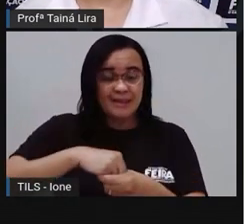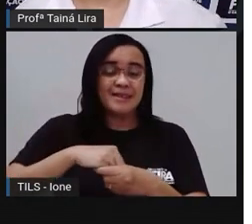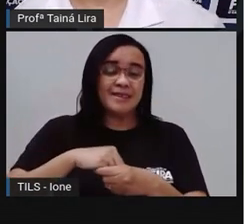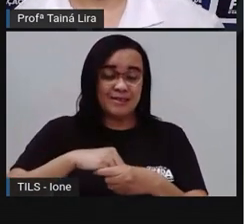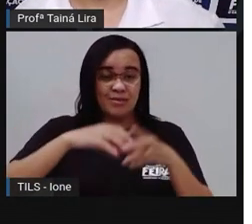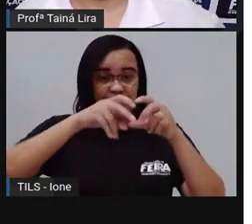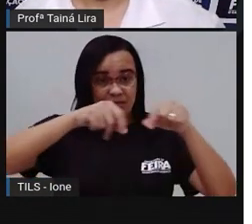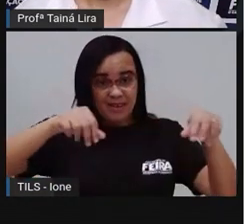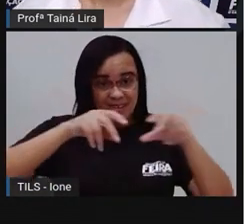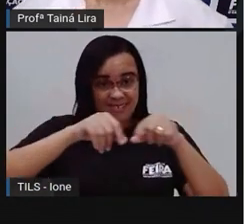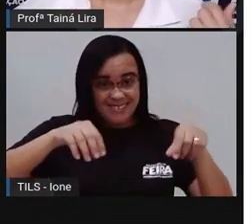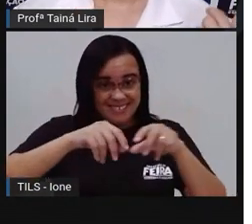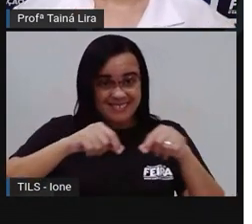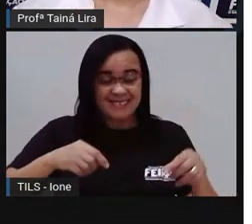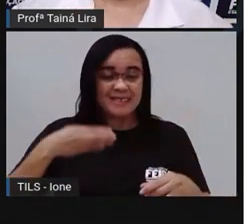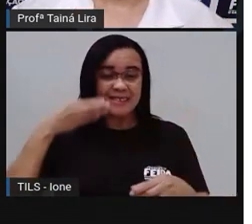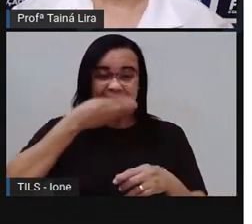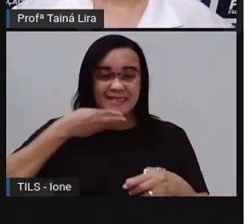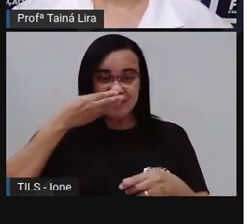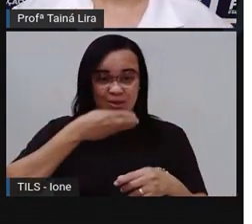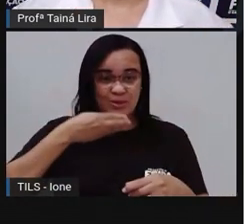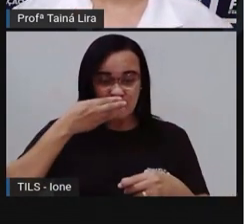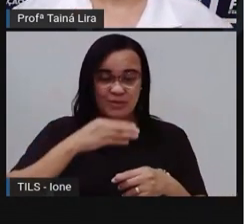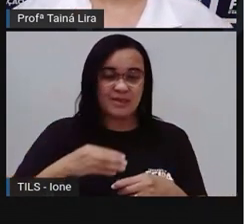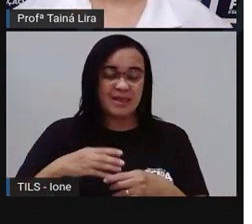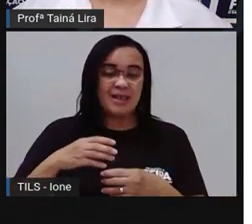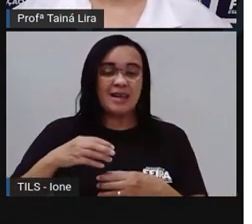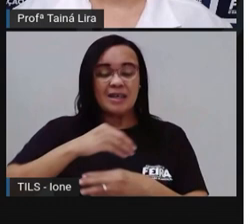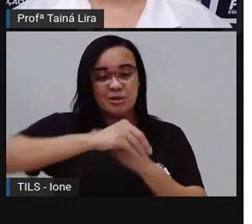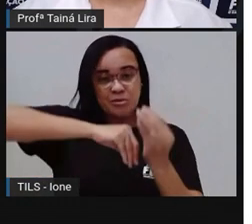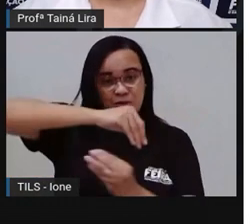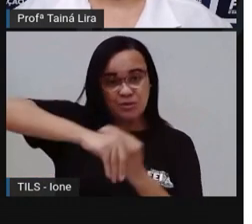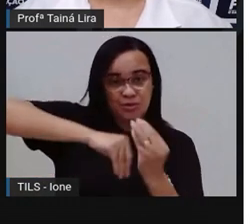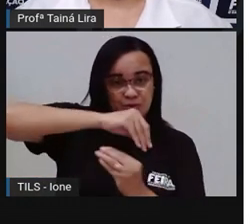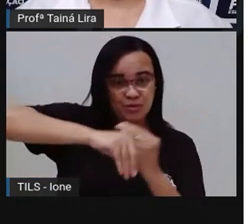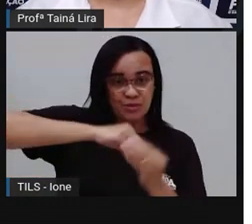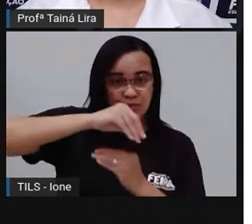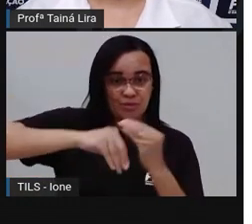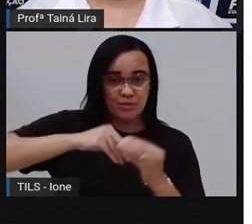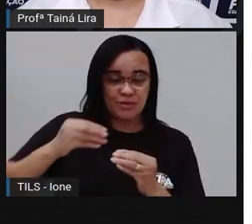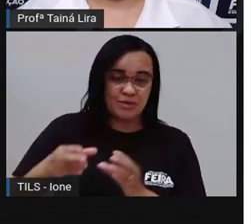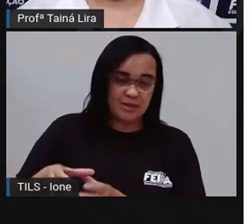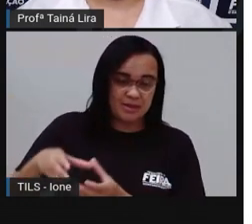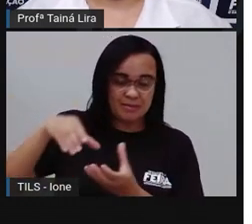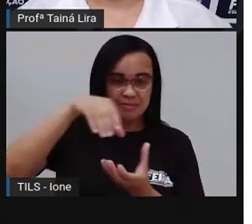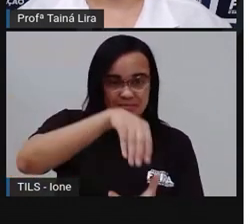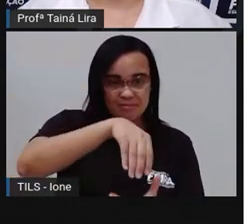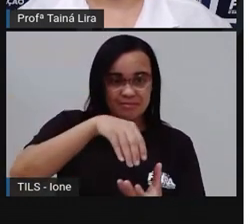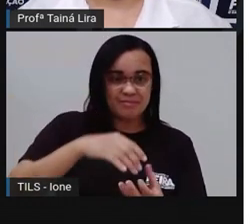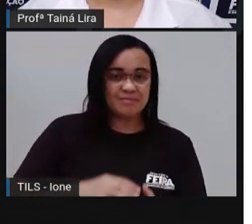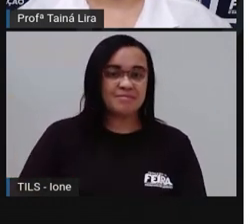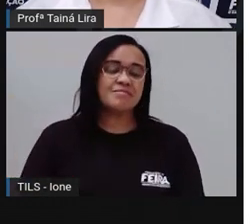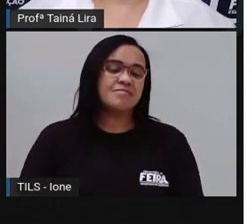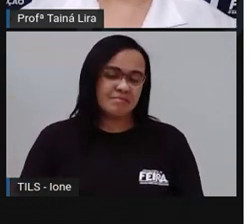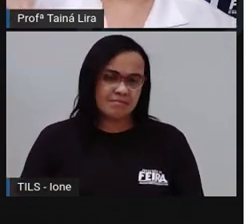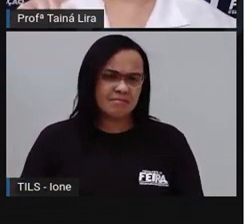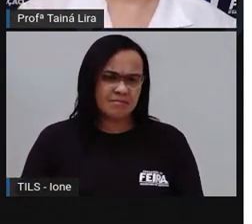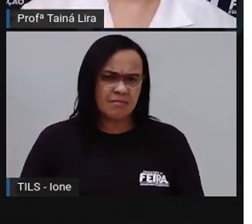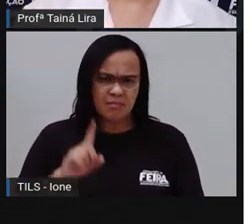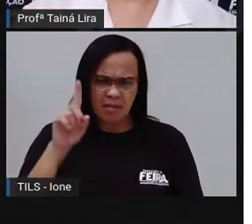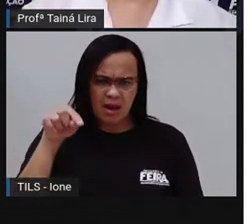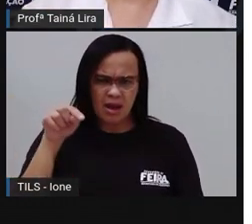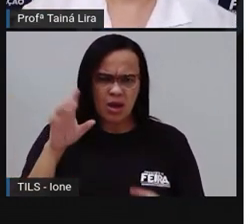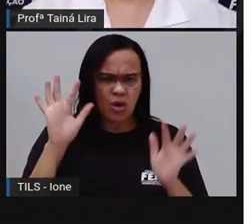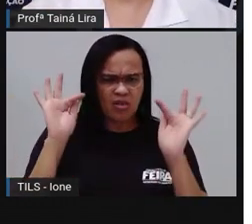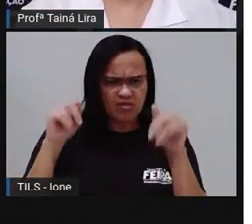creme do liquidificador. Então, qual vocês acham que vai ter que vir para aqui, ficar aqui? Será que é esse segundo ou será que é o último?